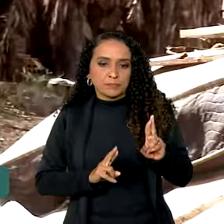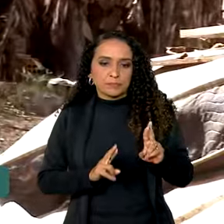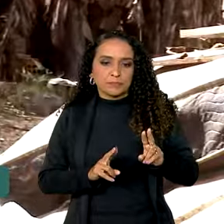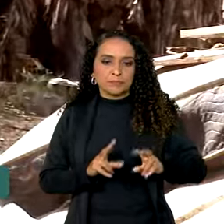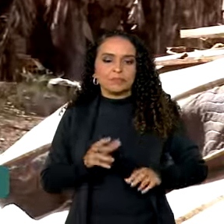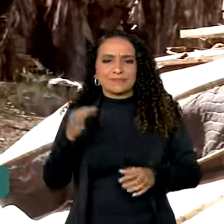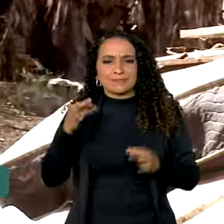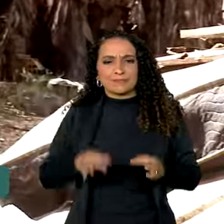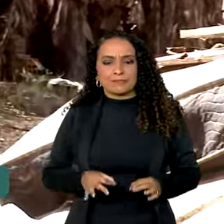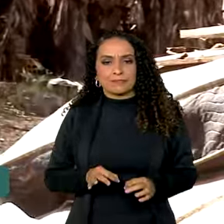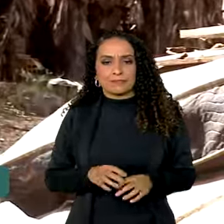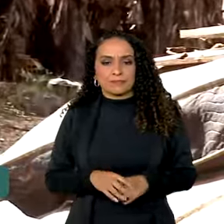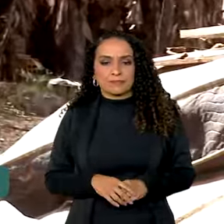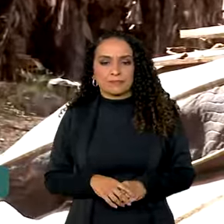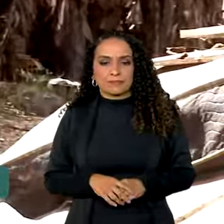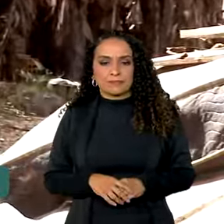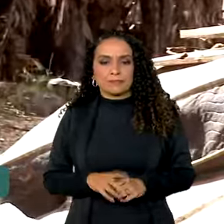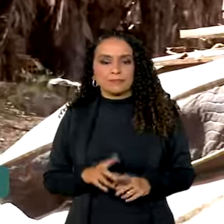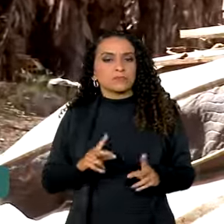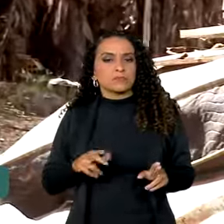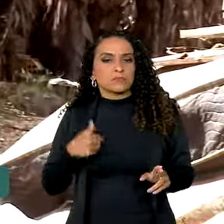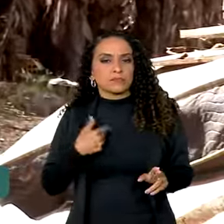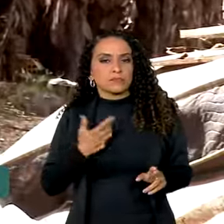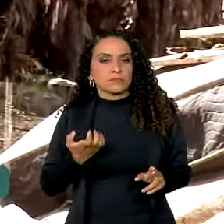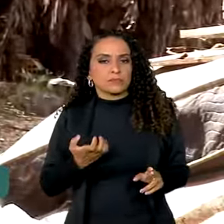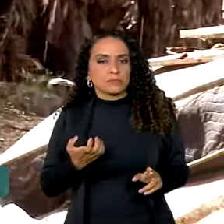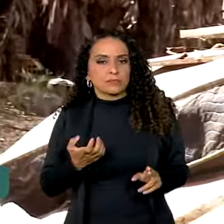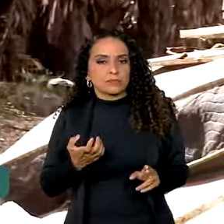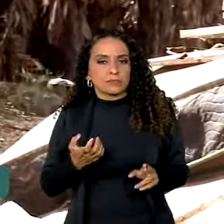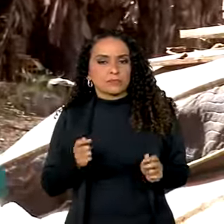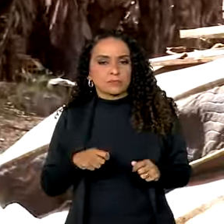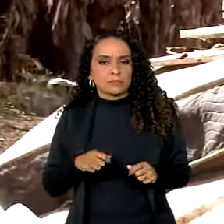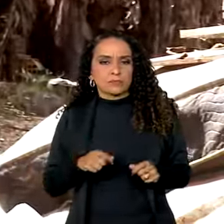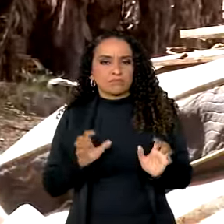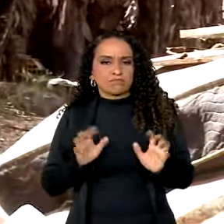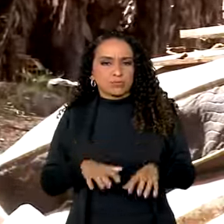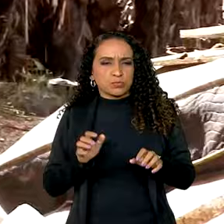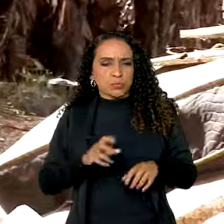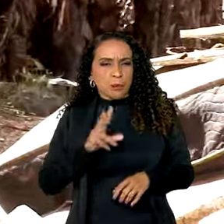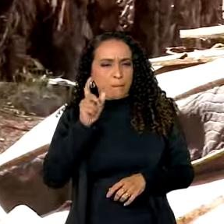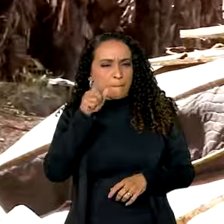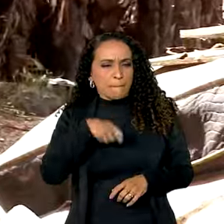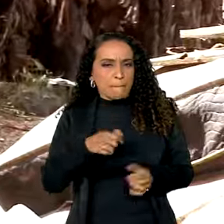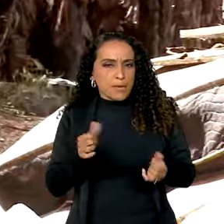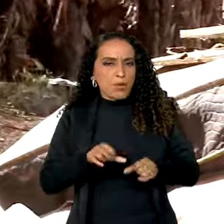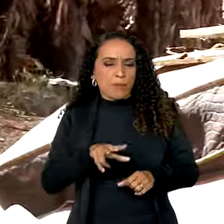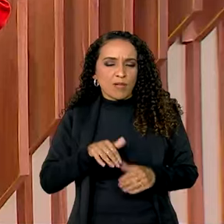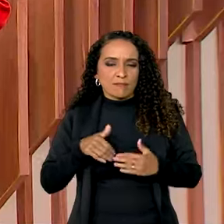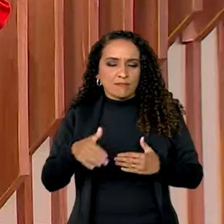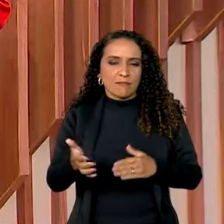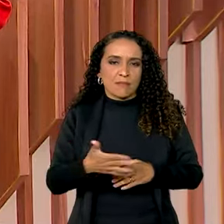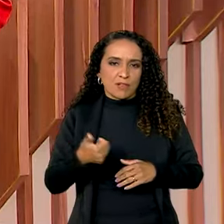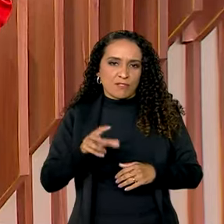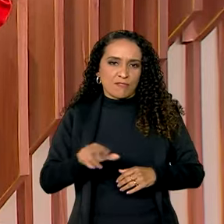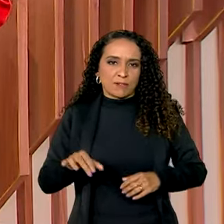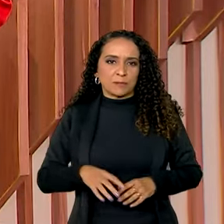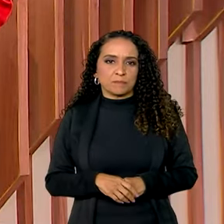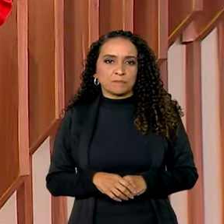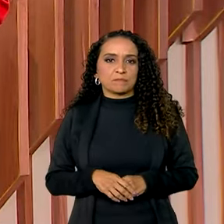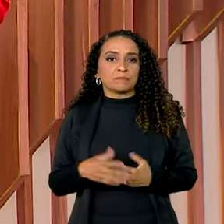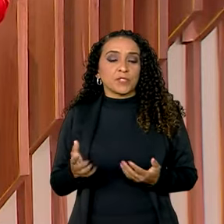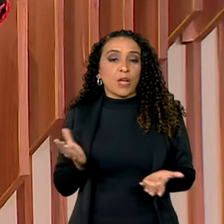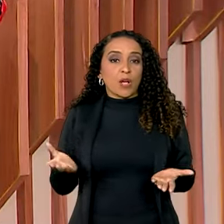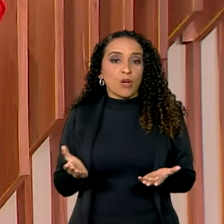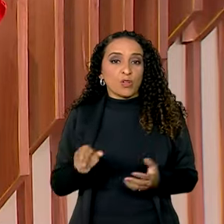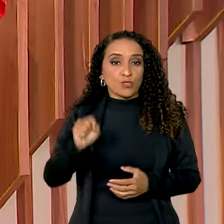com certeza, como nós cremos, pode vir uma tempestade, mas vão vir dias melhores. E nós